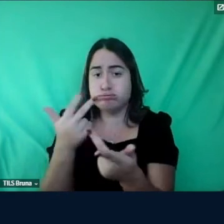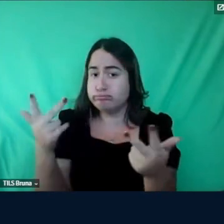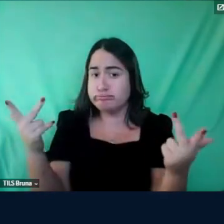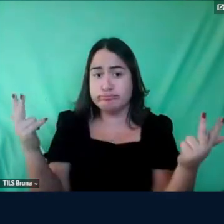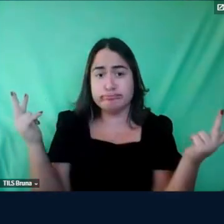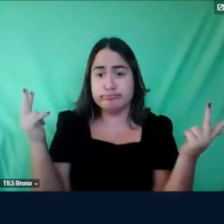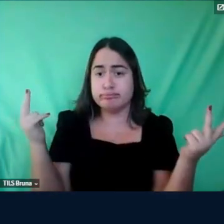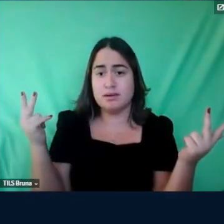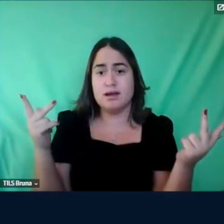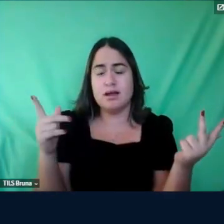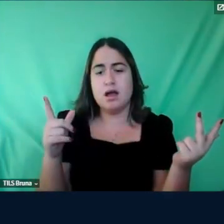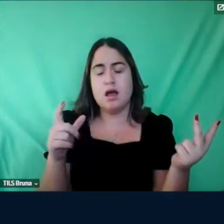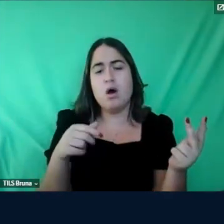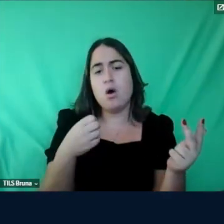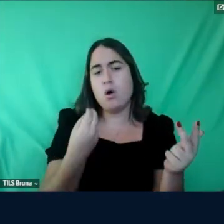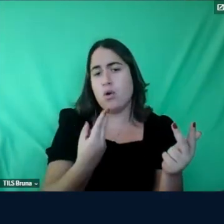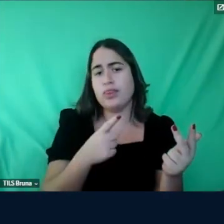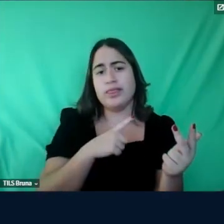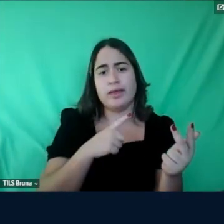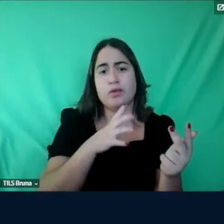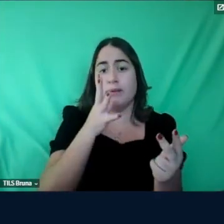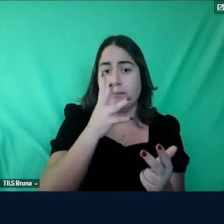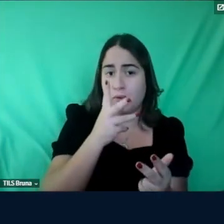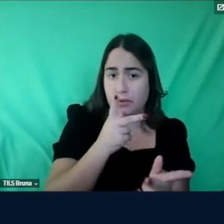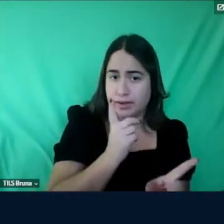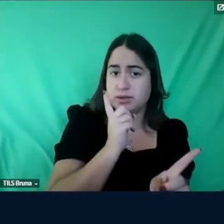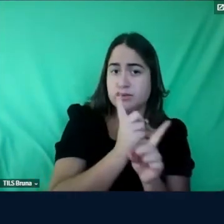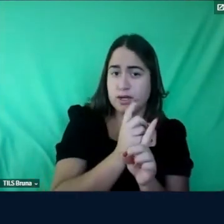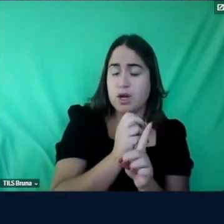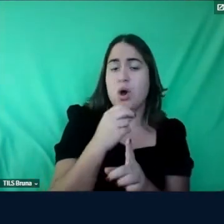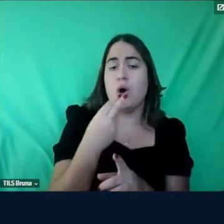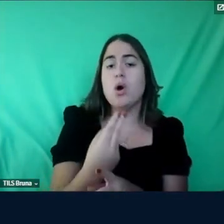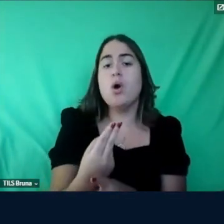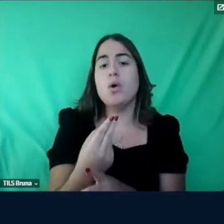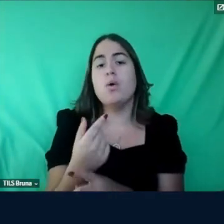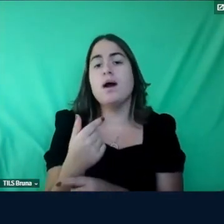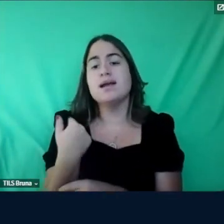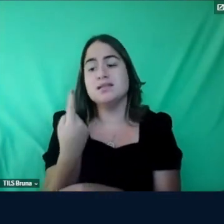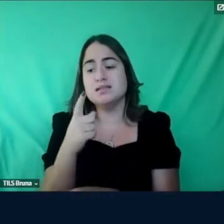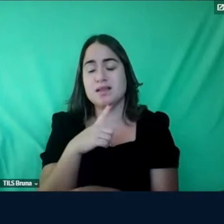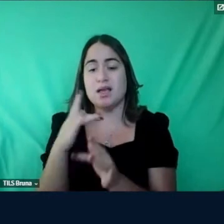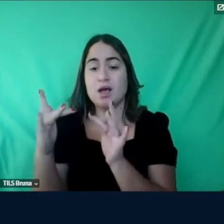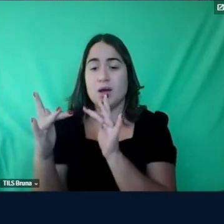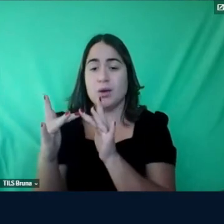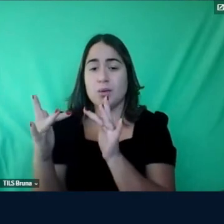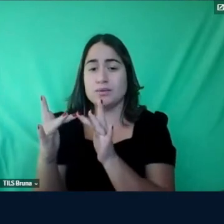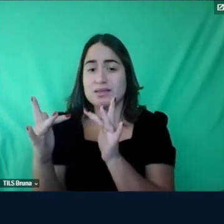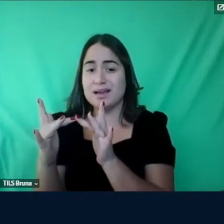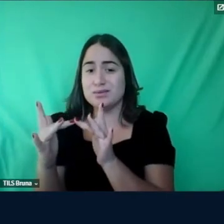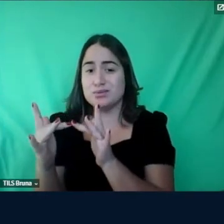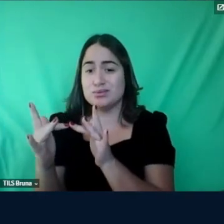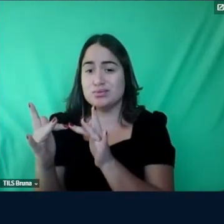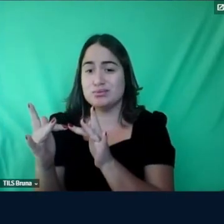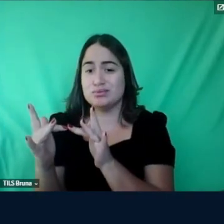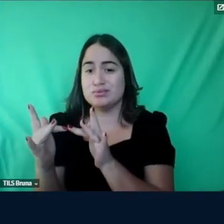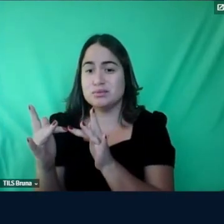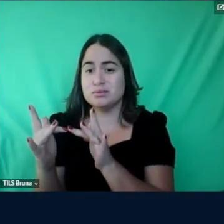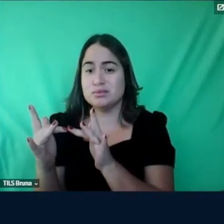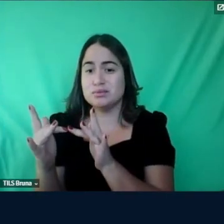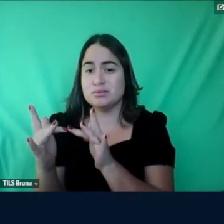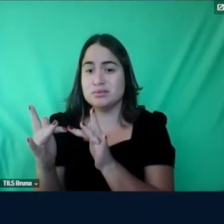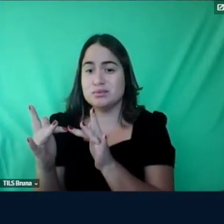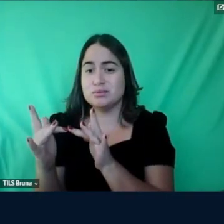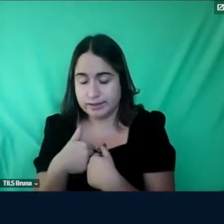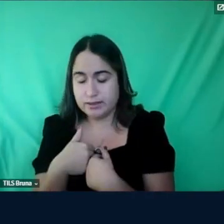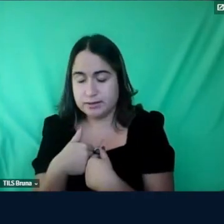ou um diagnóstico tardio então a gente muitas vezes a gente tem contato tô falando de autistas que é o caso